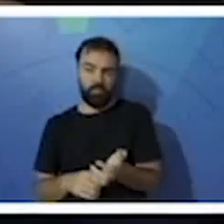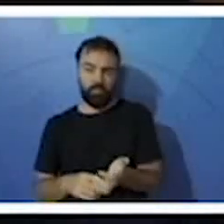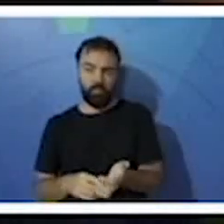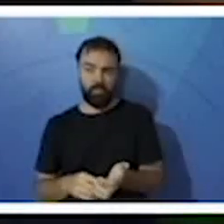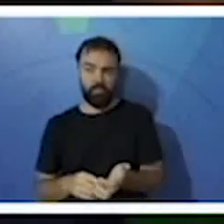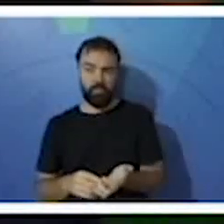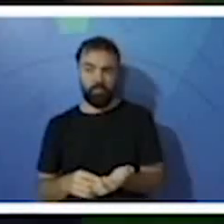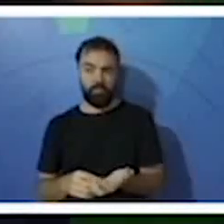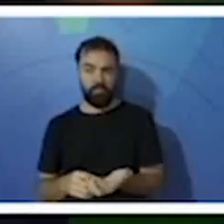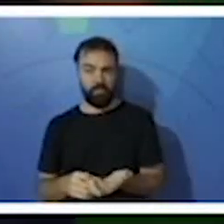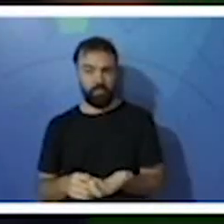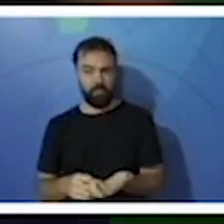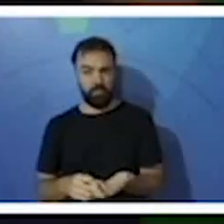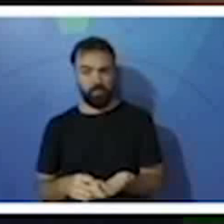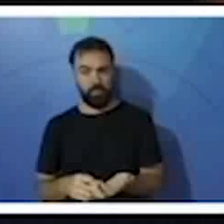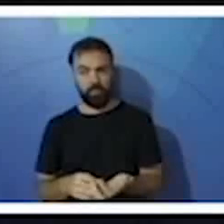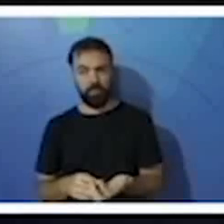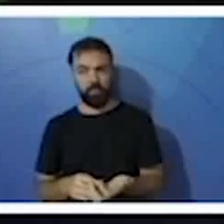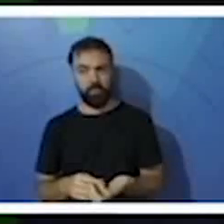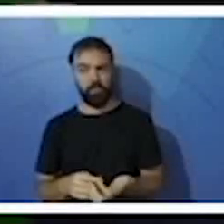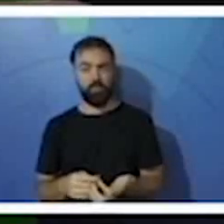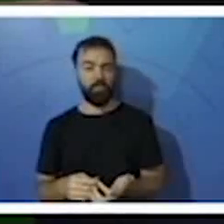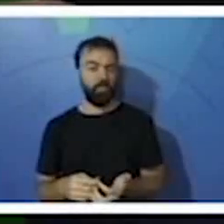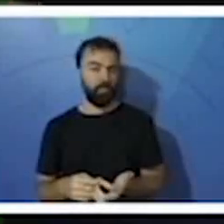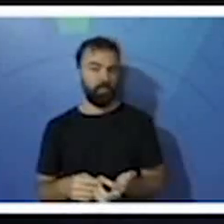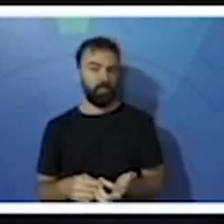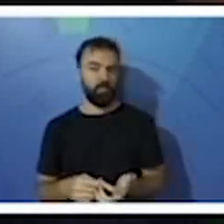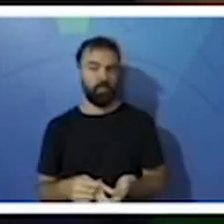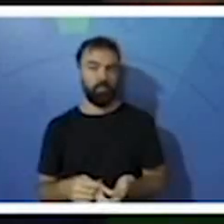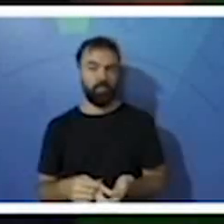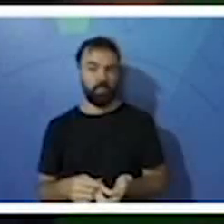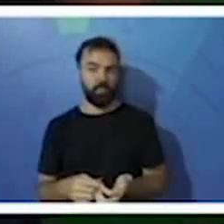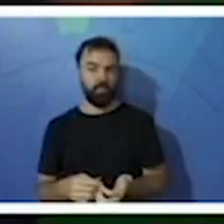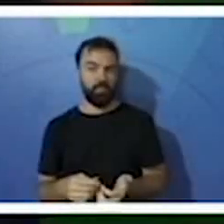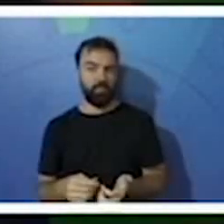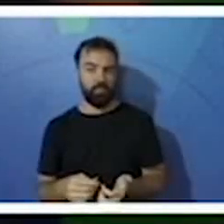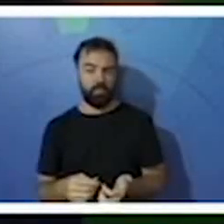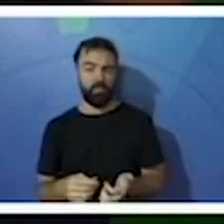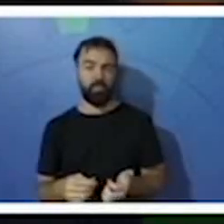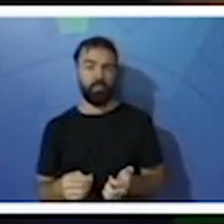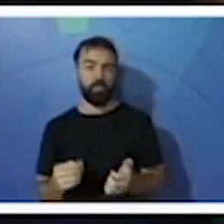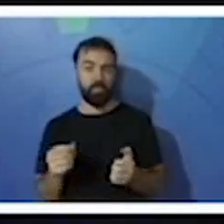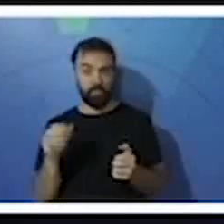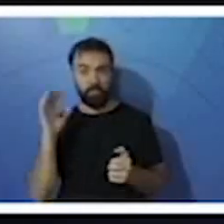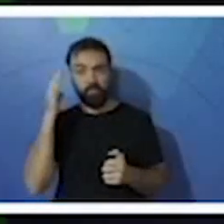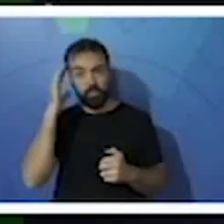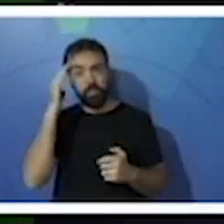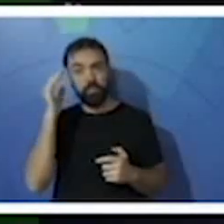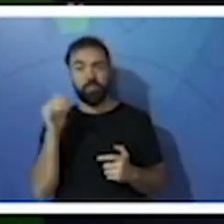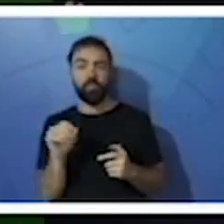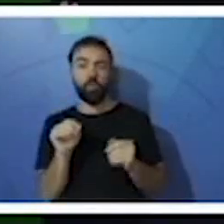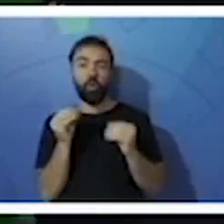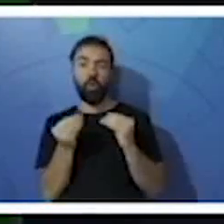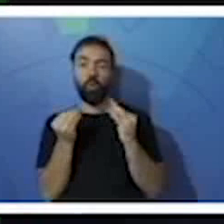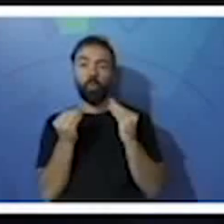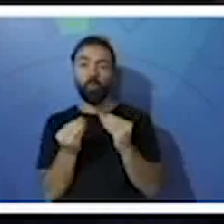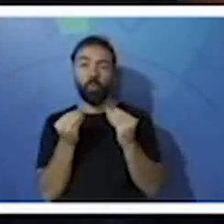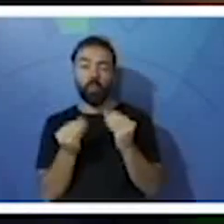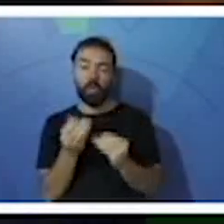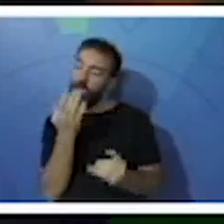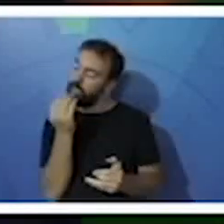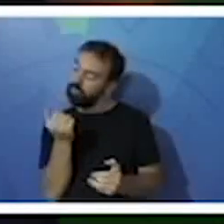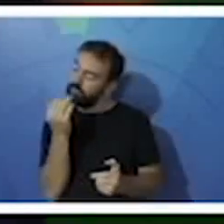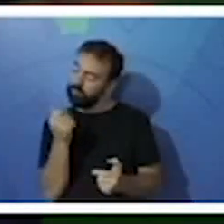compreender como um animal filtra água, para coletar pequenos seres vivos e se